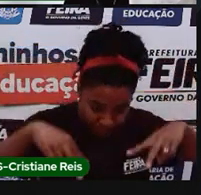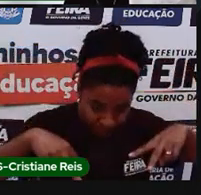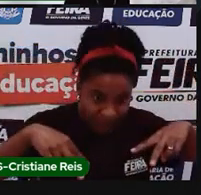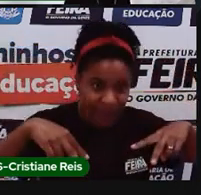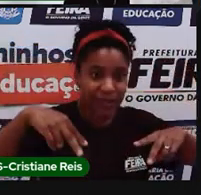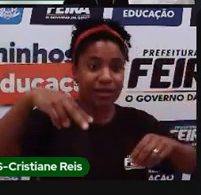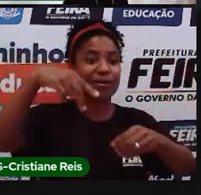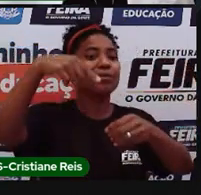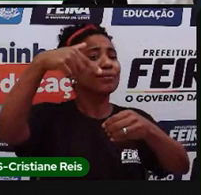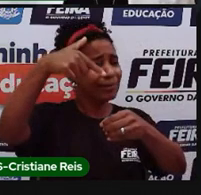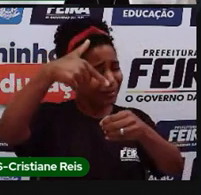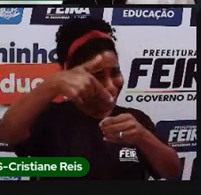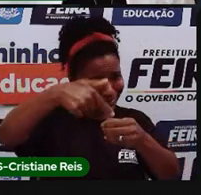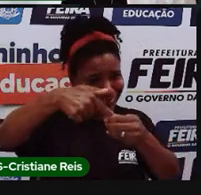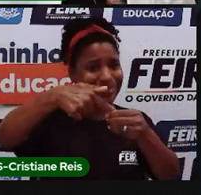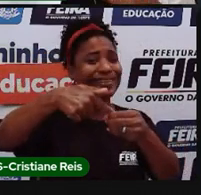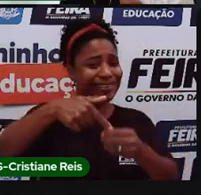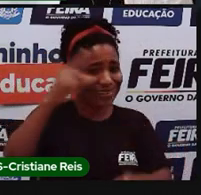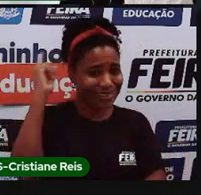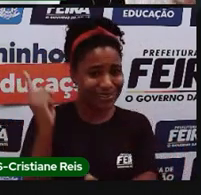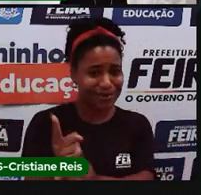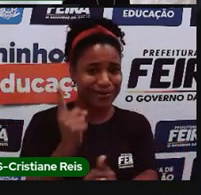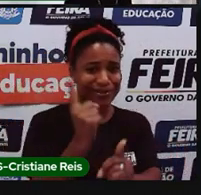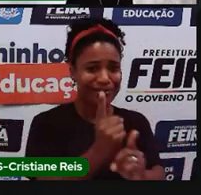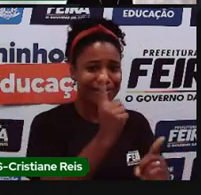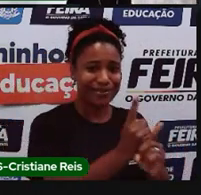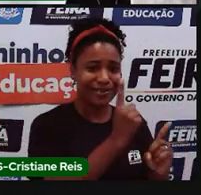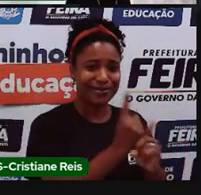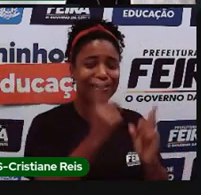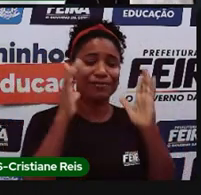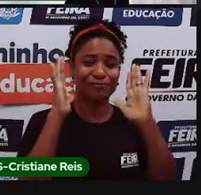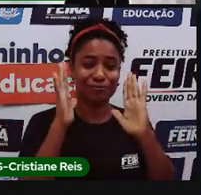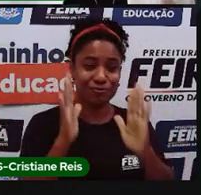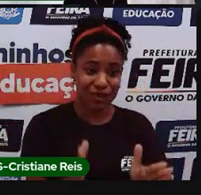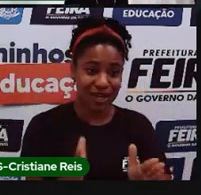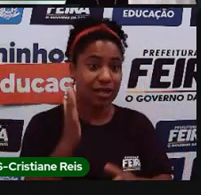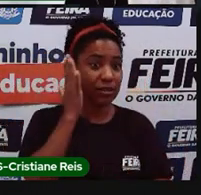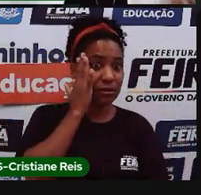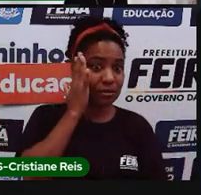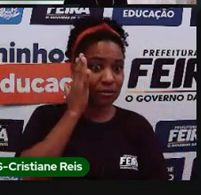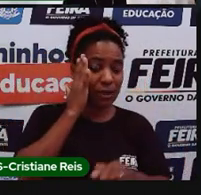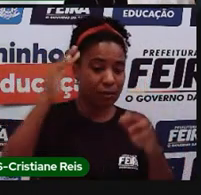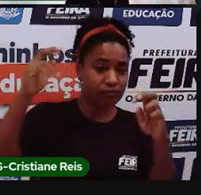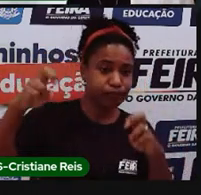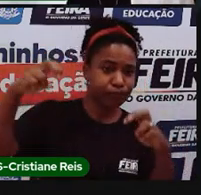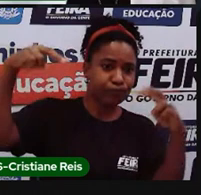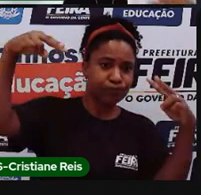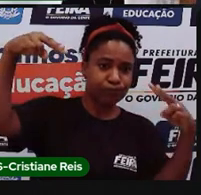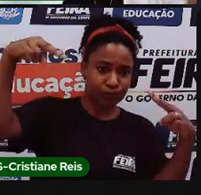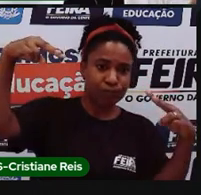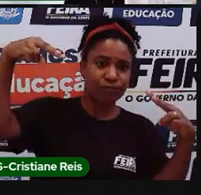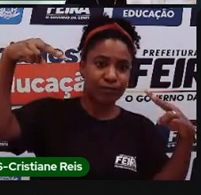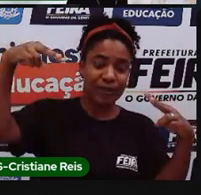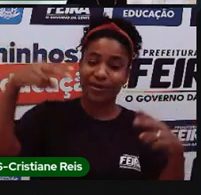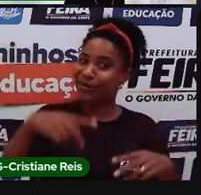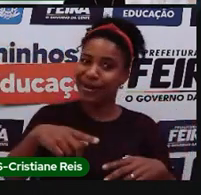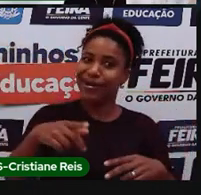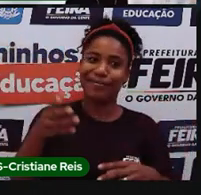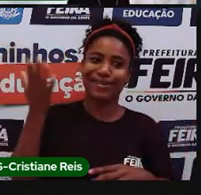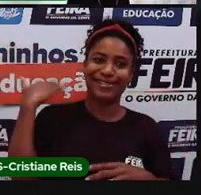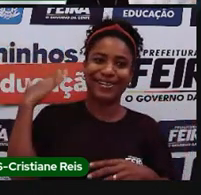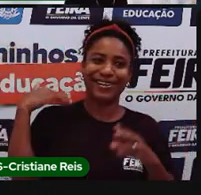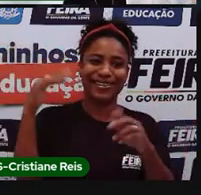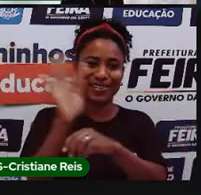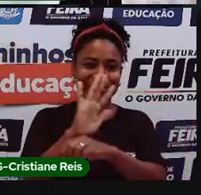terrenos que têm as condições no planeta de ter petróleo. Então, não é mais como era na época da Família Buscapé, na sorte,